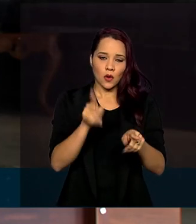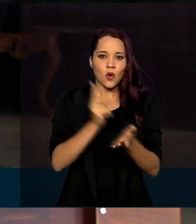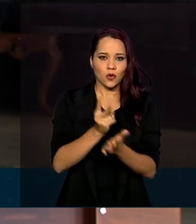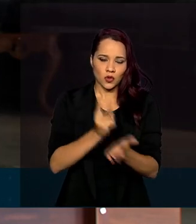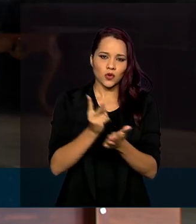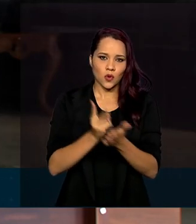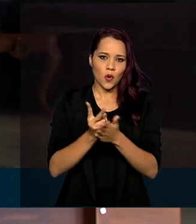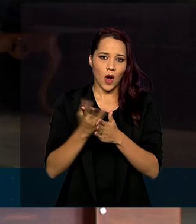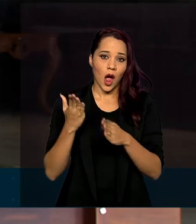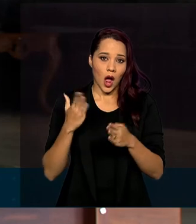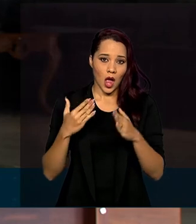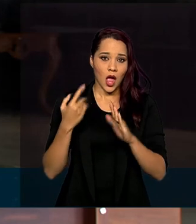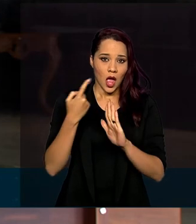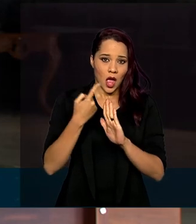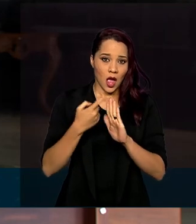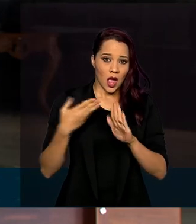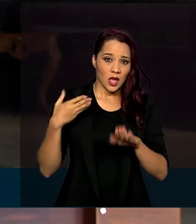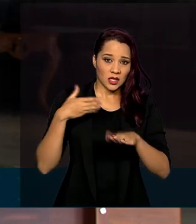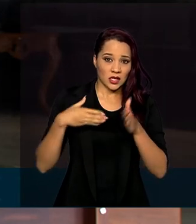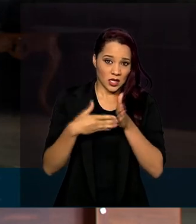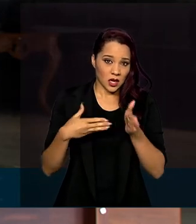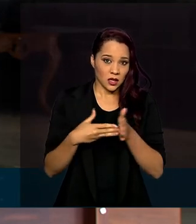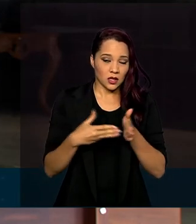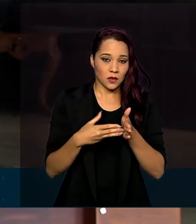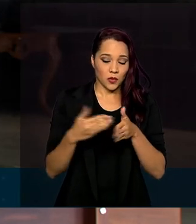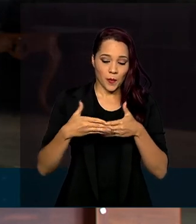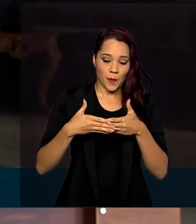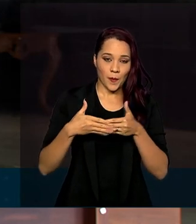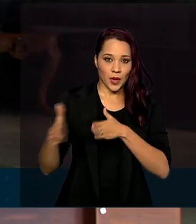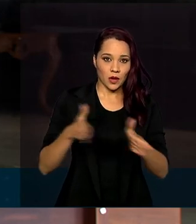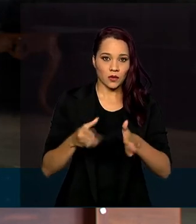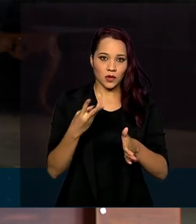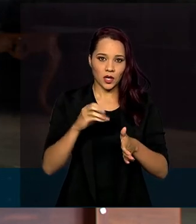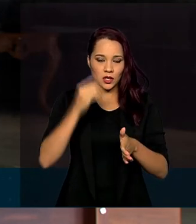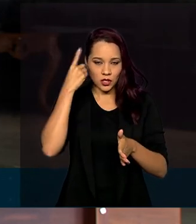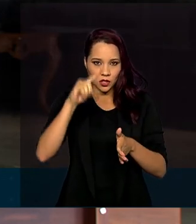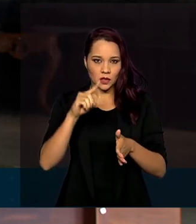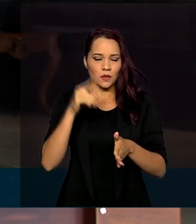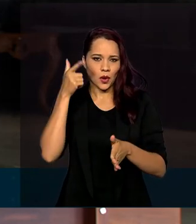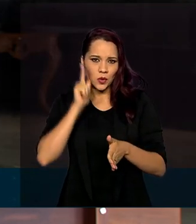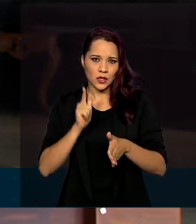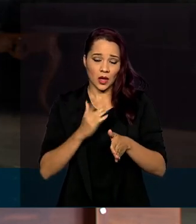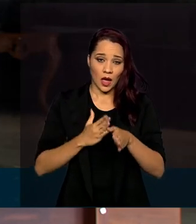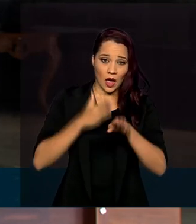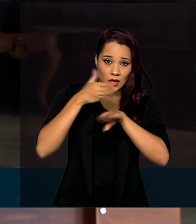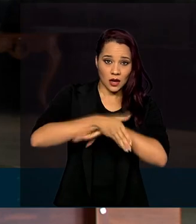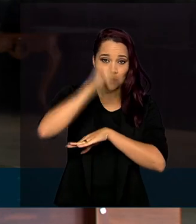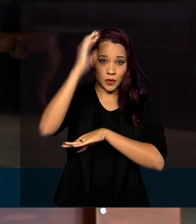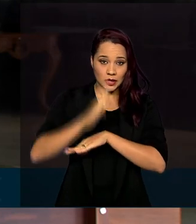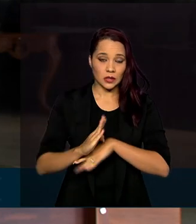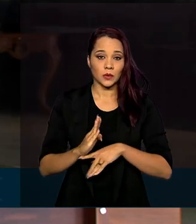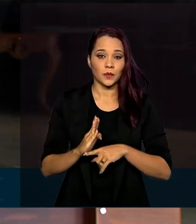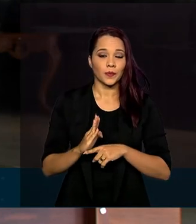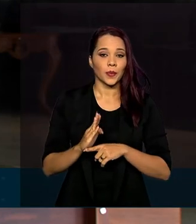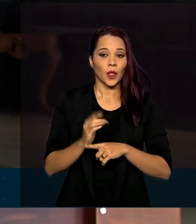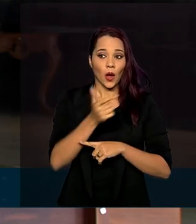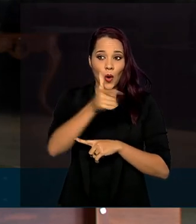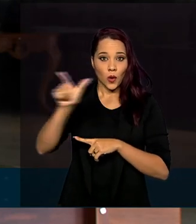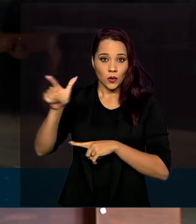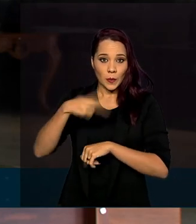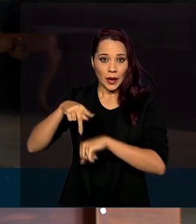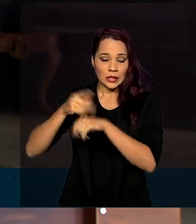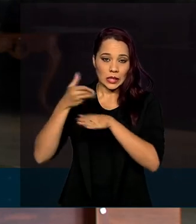restrita, restrita por mais 30 dias. Para que o estrangeiro, ele entre aqui no país, devem ser observados alguns